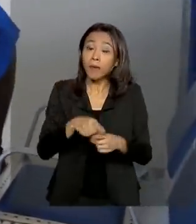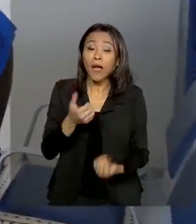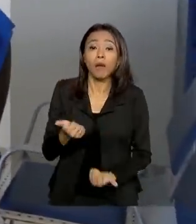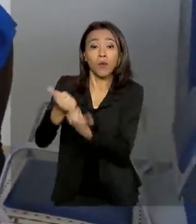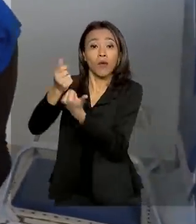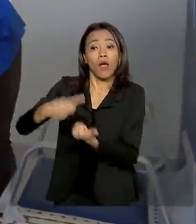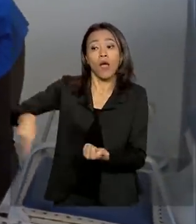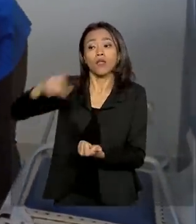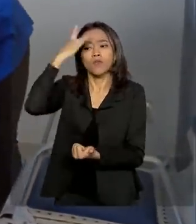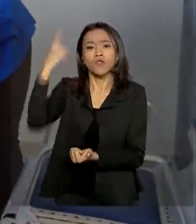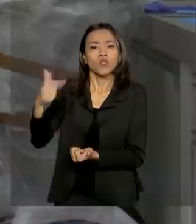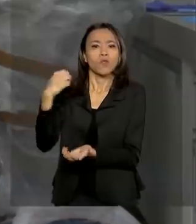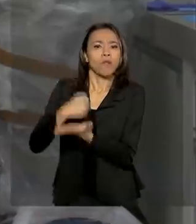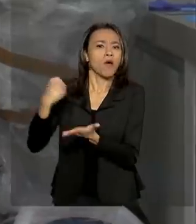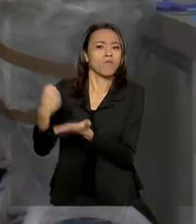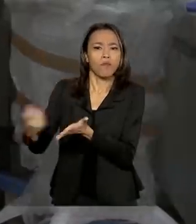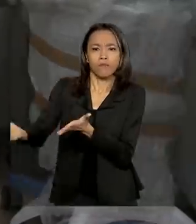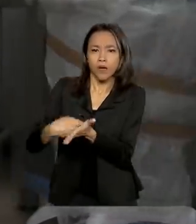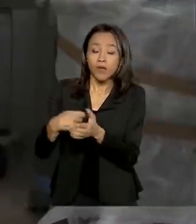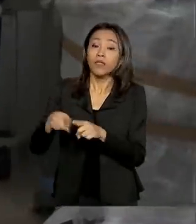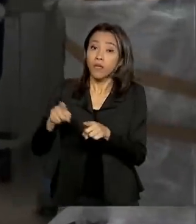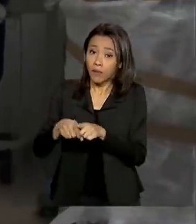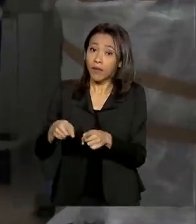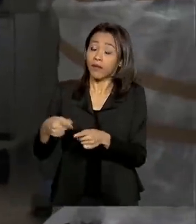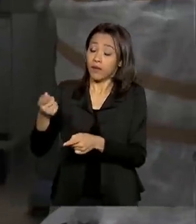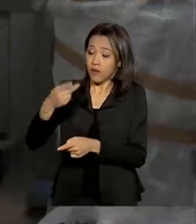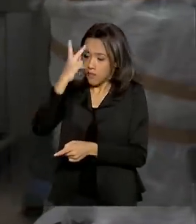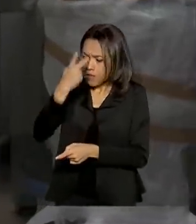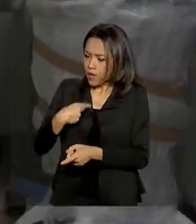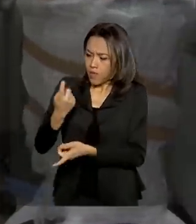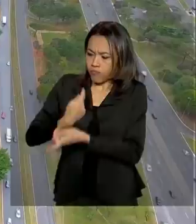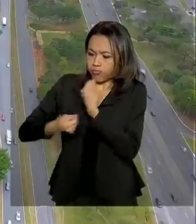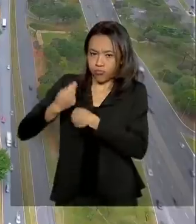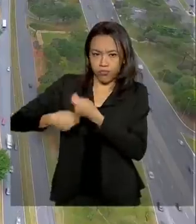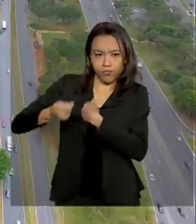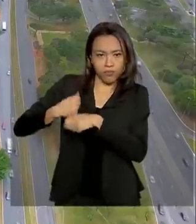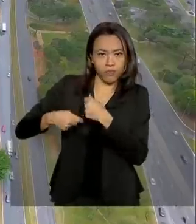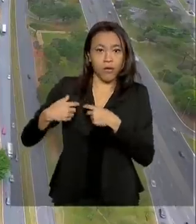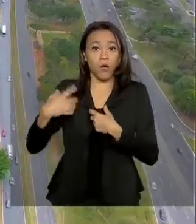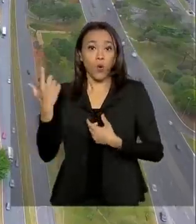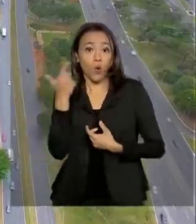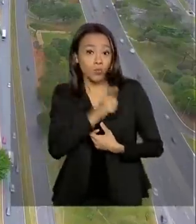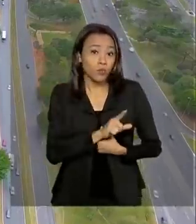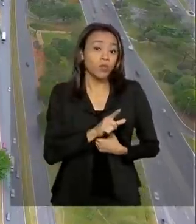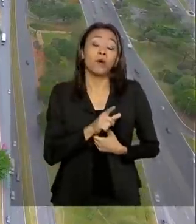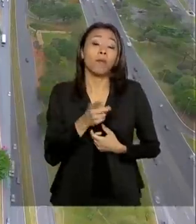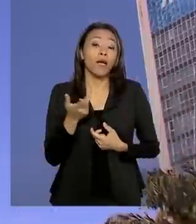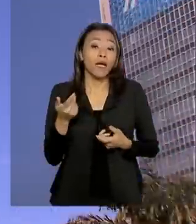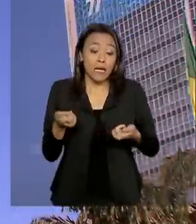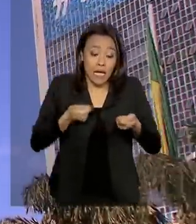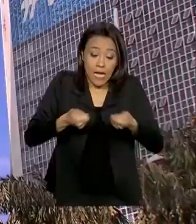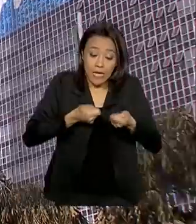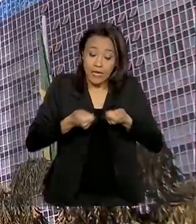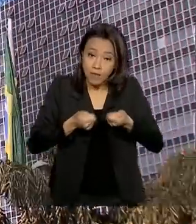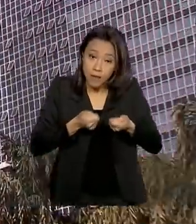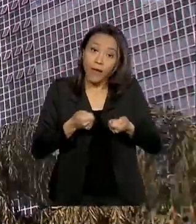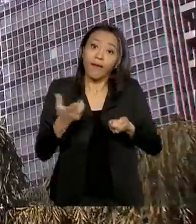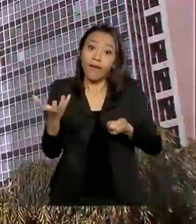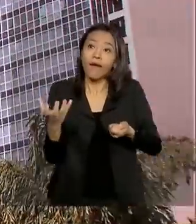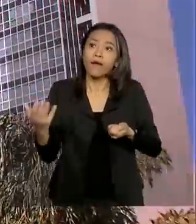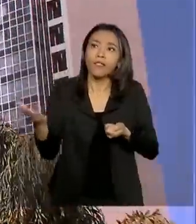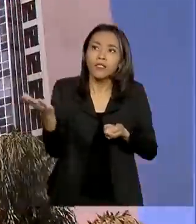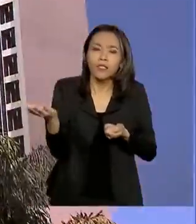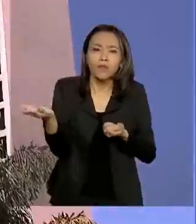microempreendedores e outros grupos durante a pandemia. Para reequilibrar as contas, o governo também quer atrair novos